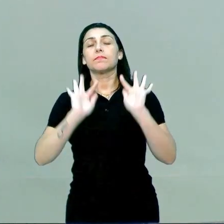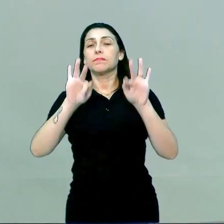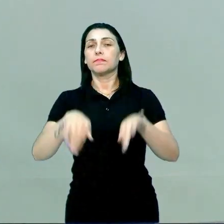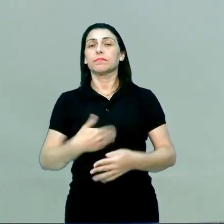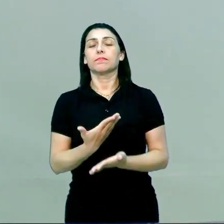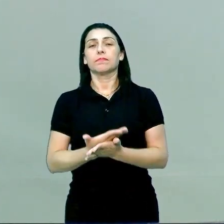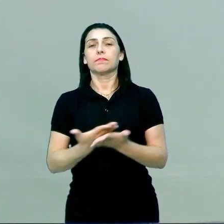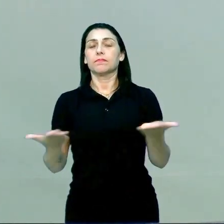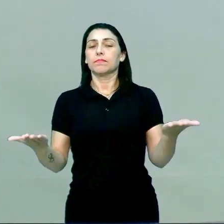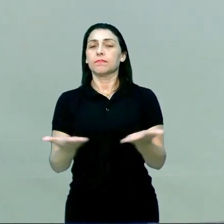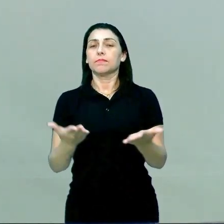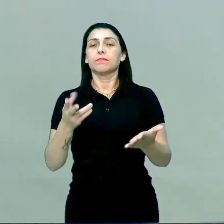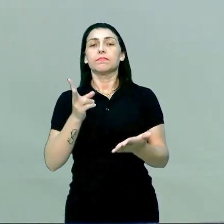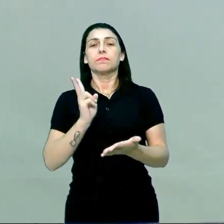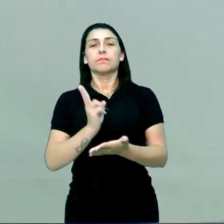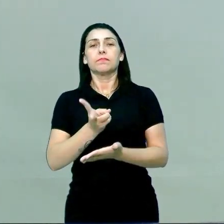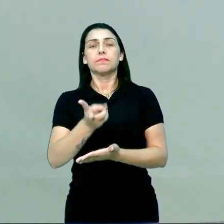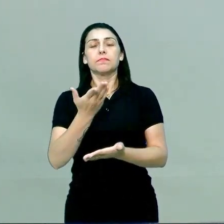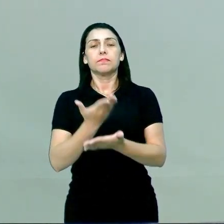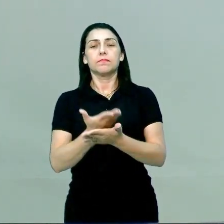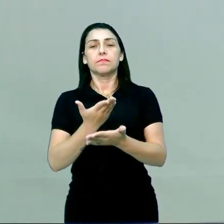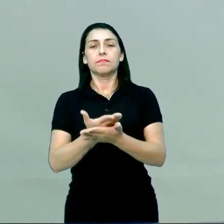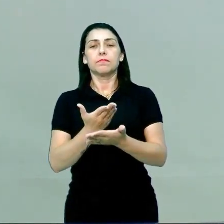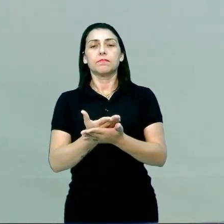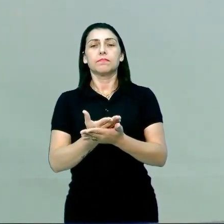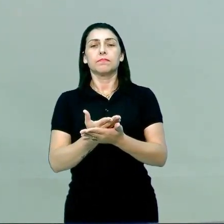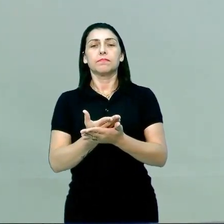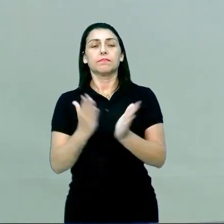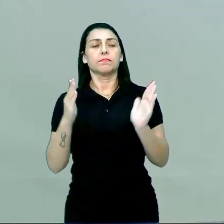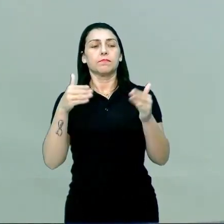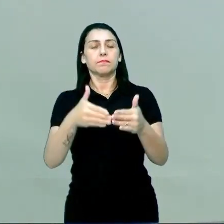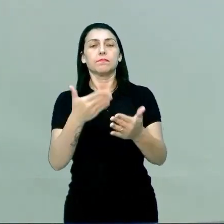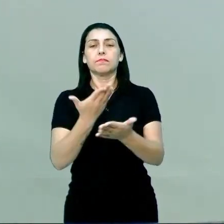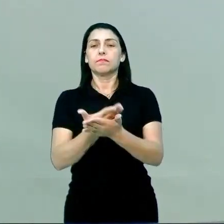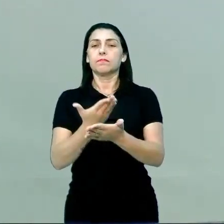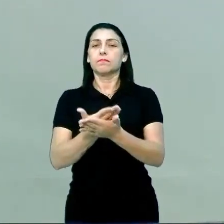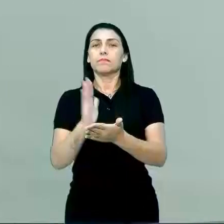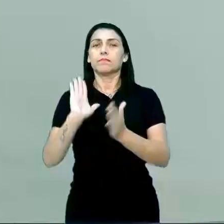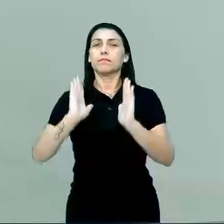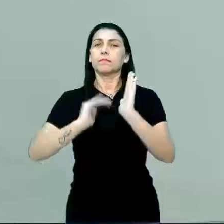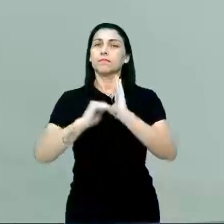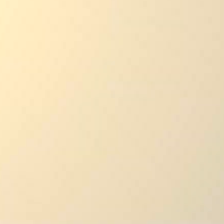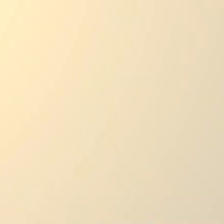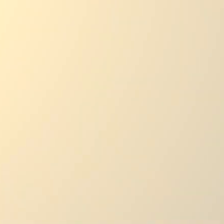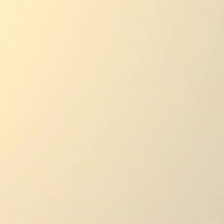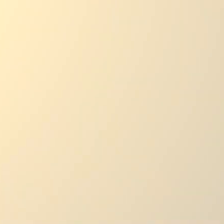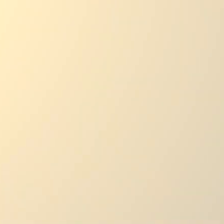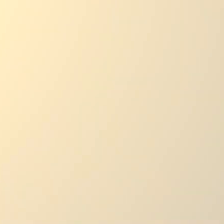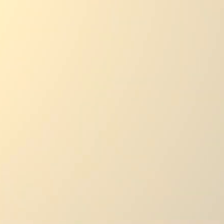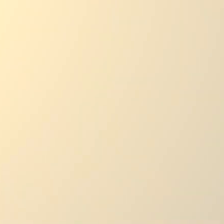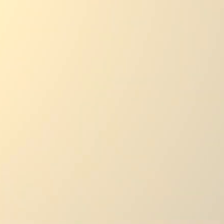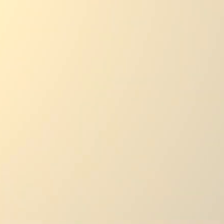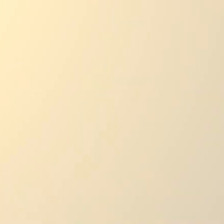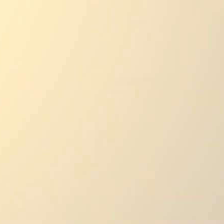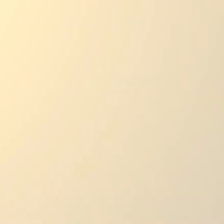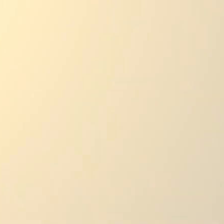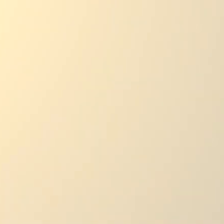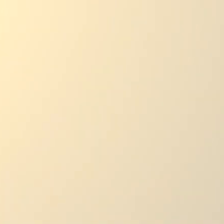encerra por aqui Continue estudando, tá? Foco aí nos estudos e até a próxima Tchau, tchau Tchau Tchau